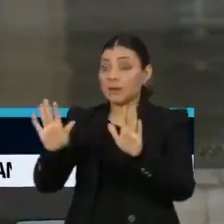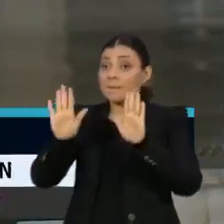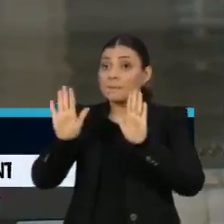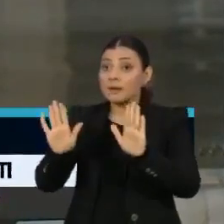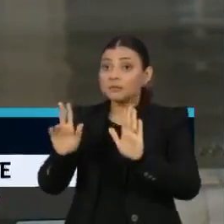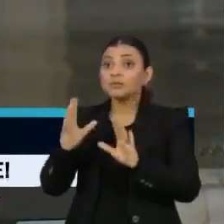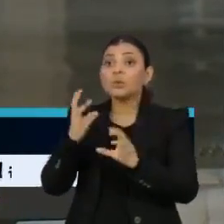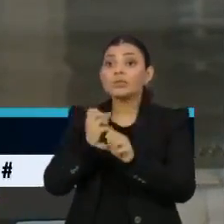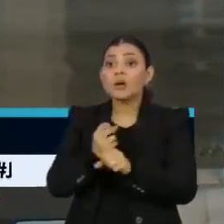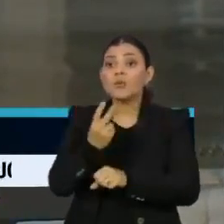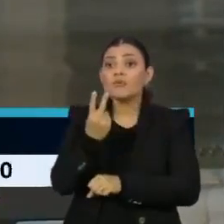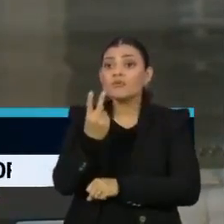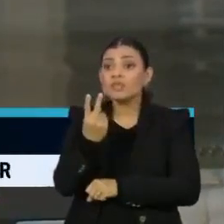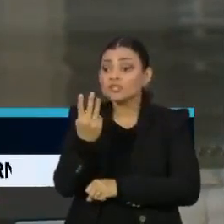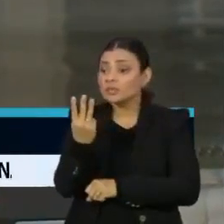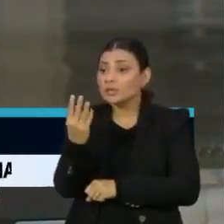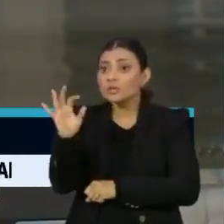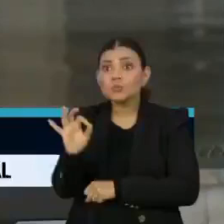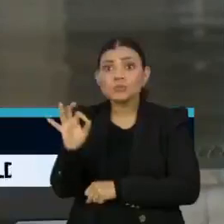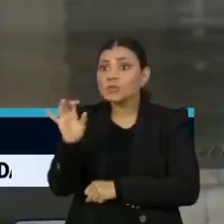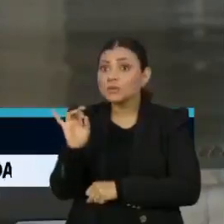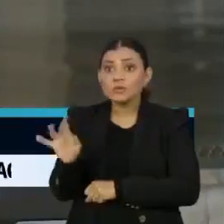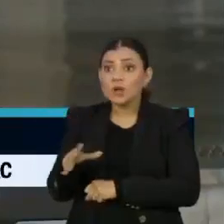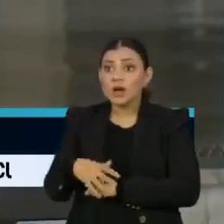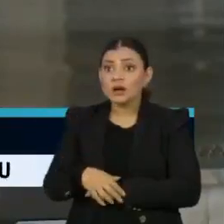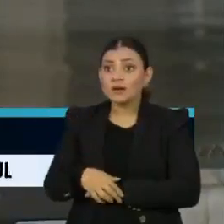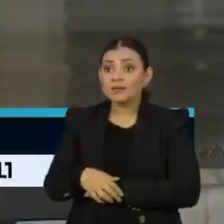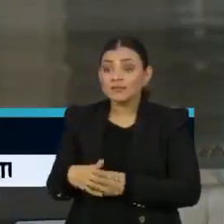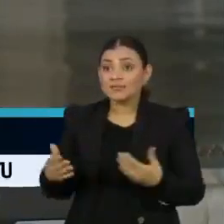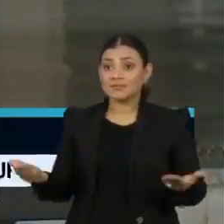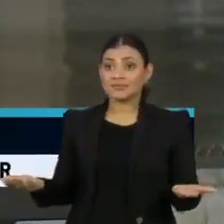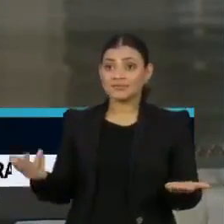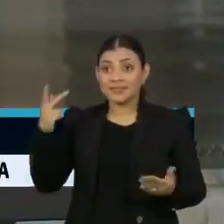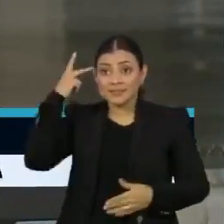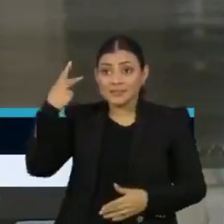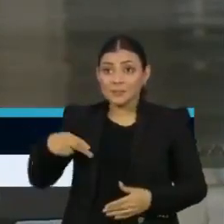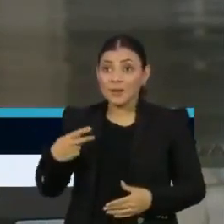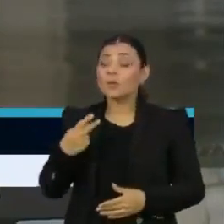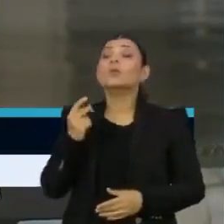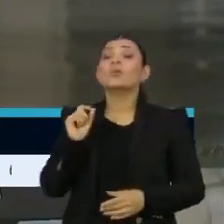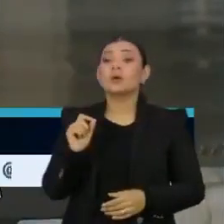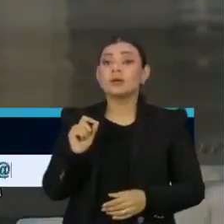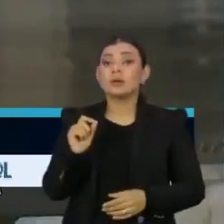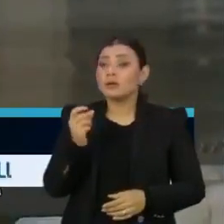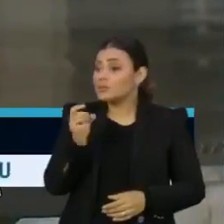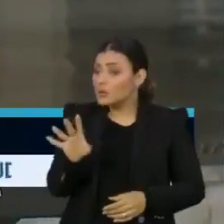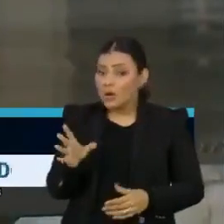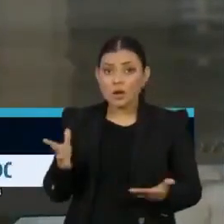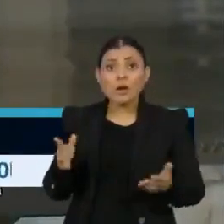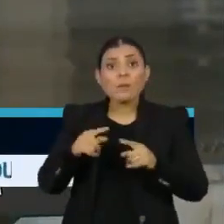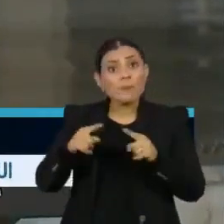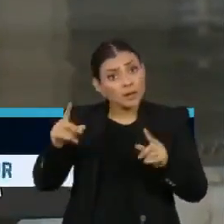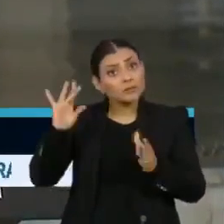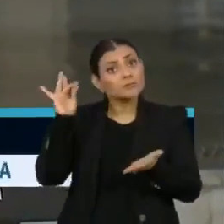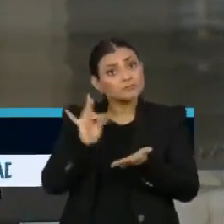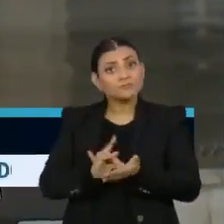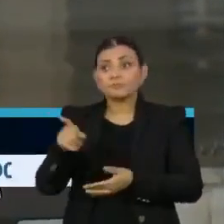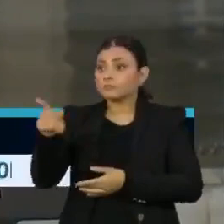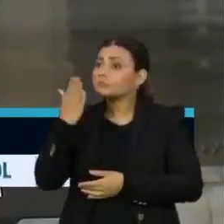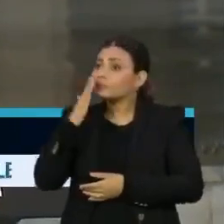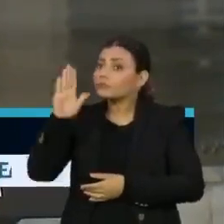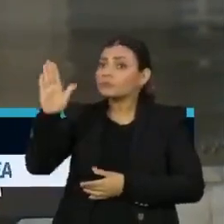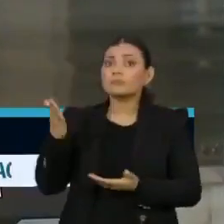23%, exatamente um quantitativo em que São Paulo faz jus, sem que, no entanto, tenha sido